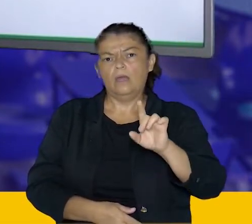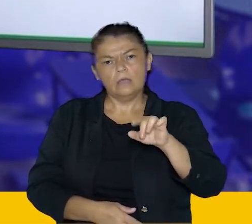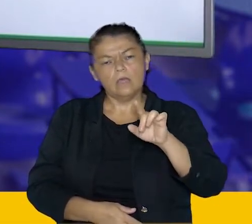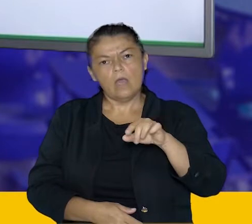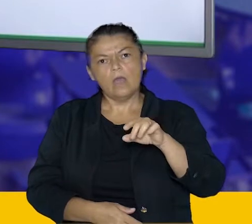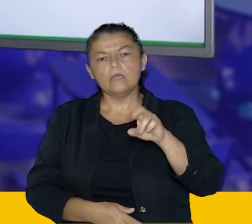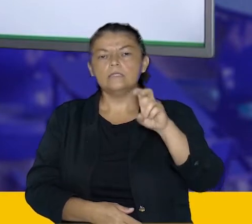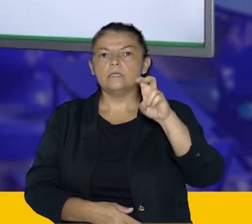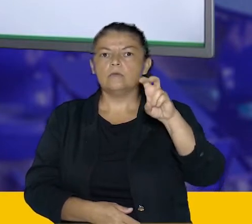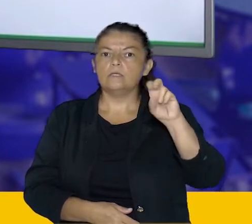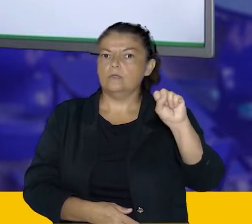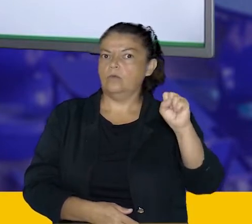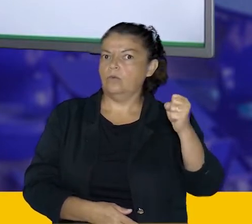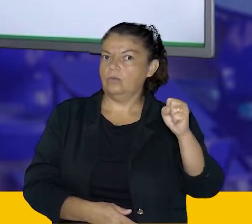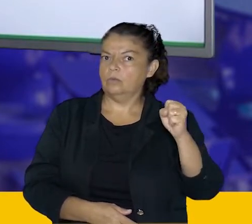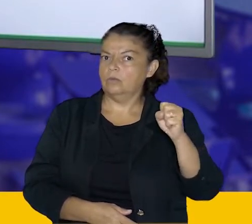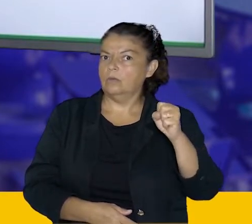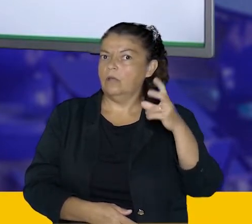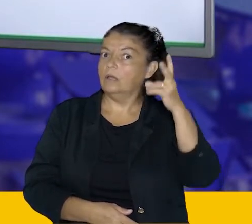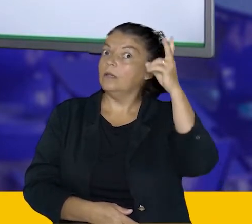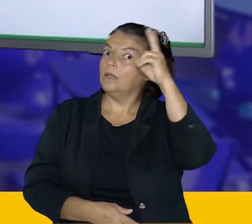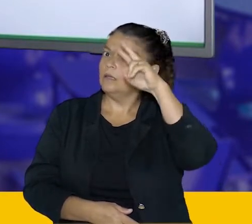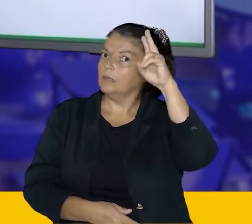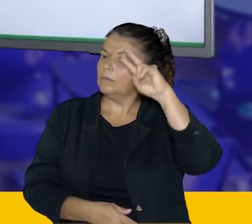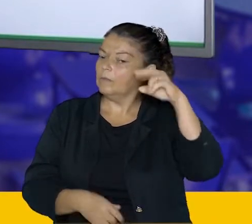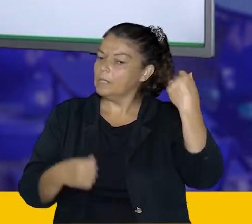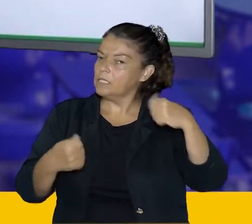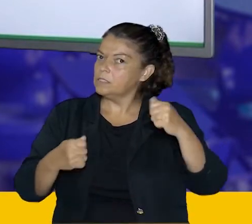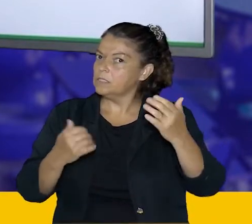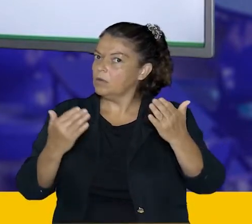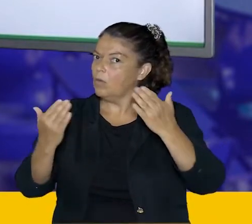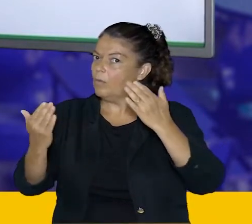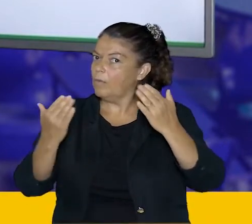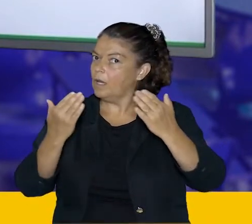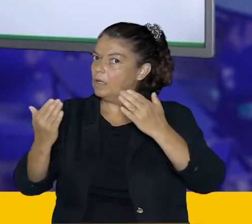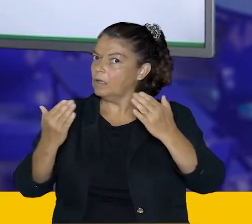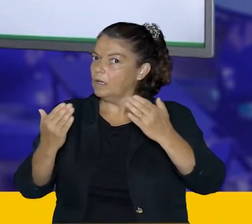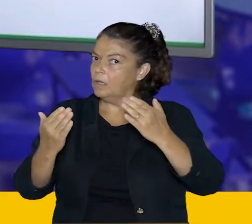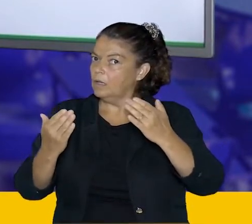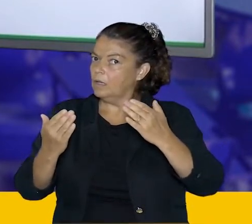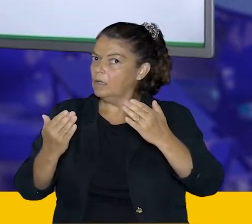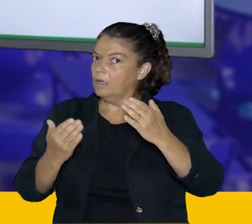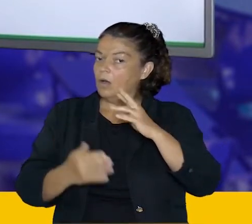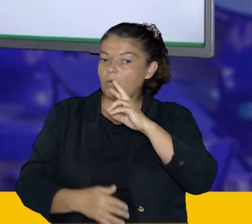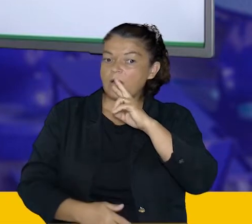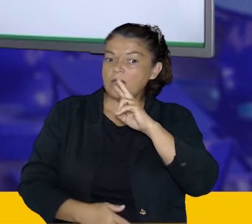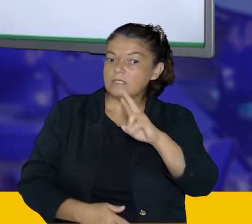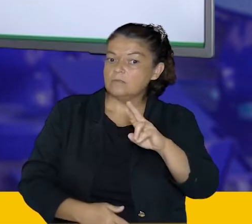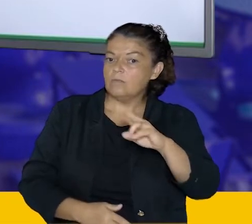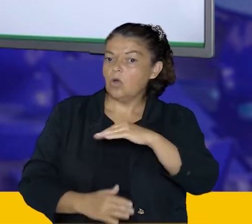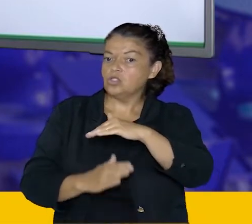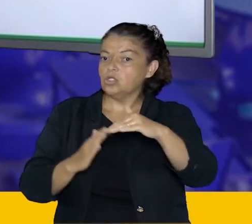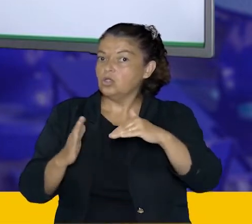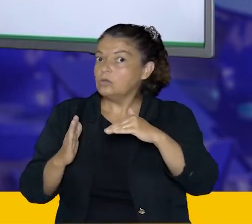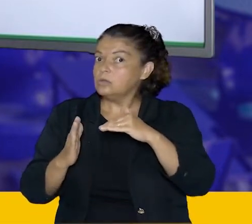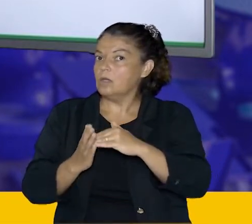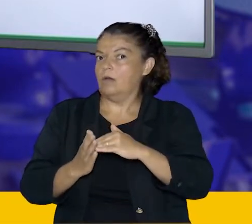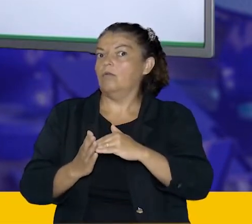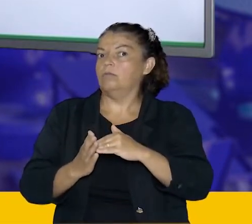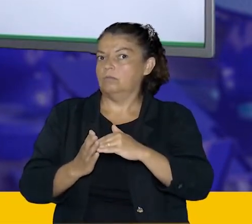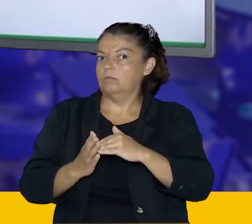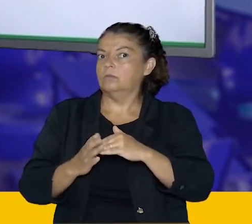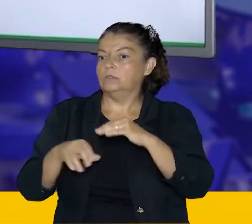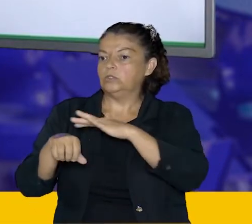casos. Lembre-se que nós precisamos comparar, relacionar com o valor total de casos. Então o valor total de casos,